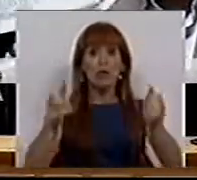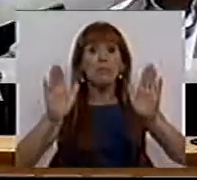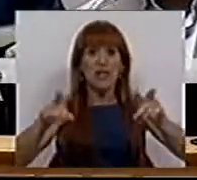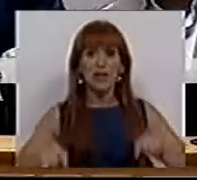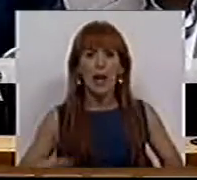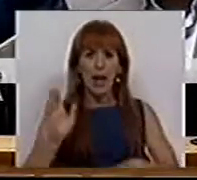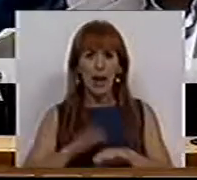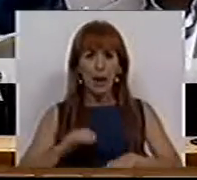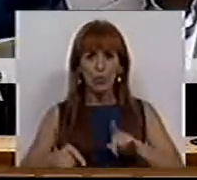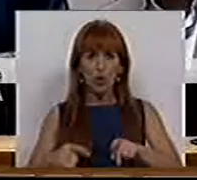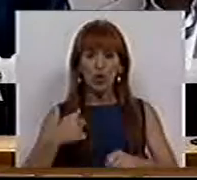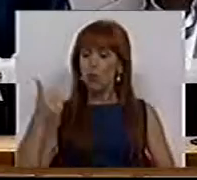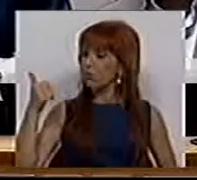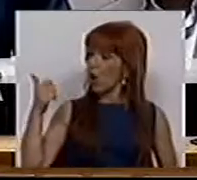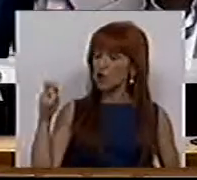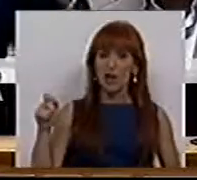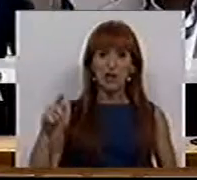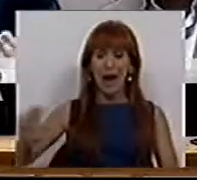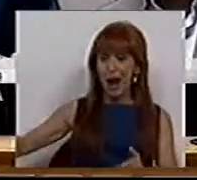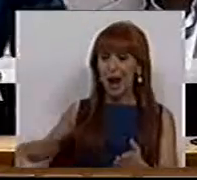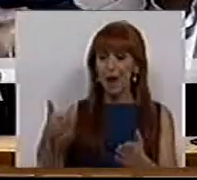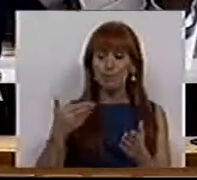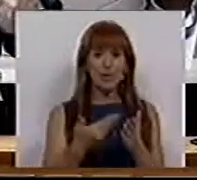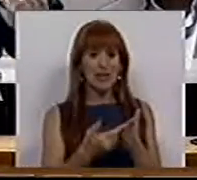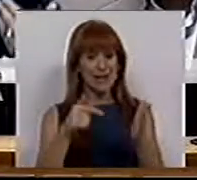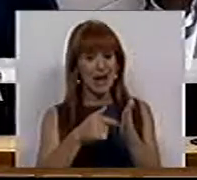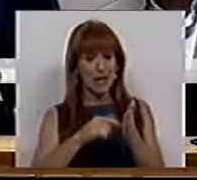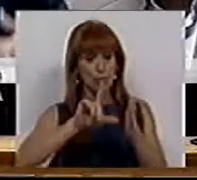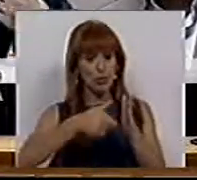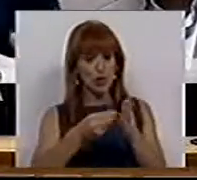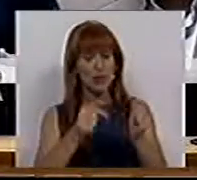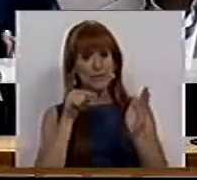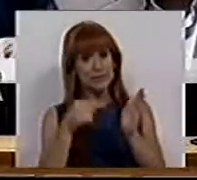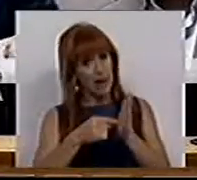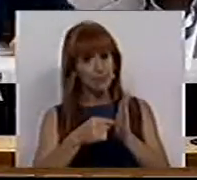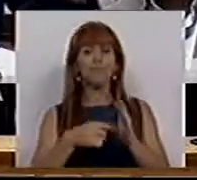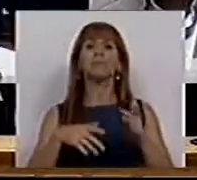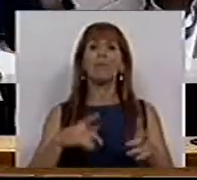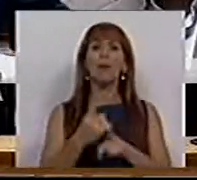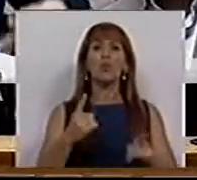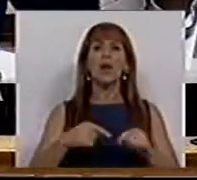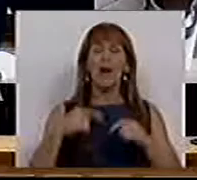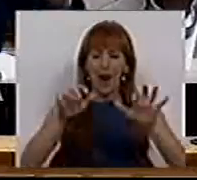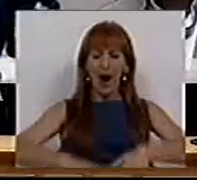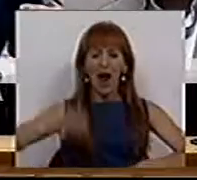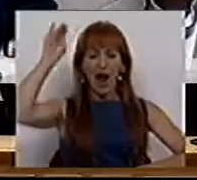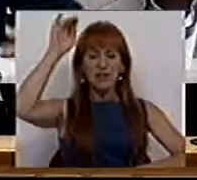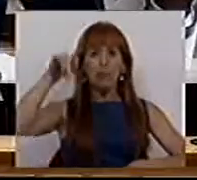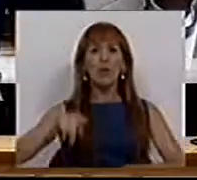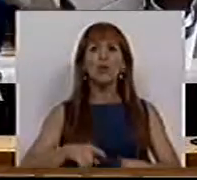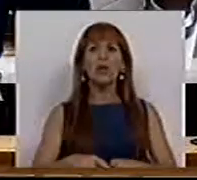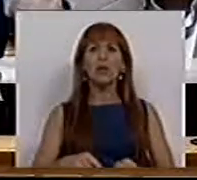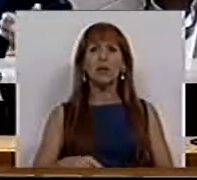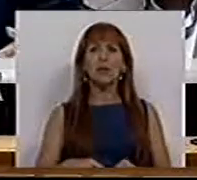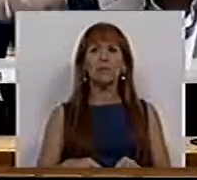E é nesse sentido que o Bloco de Esquerda apresenta este projeto de resolução para que a Assembleia da República